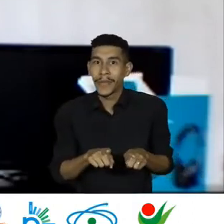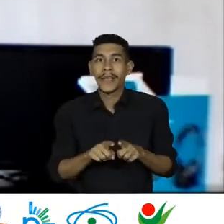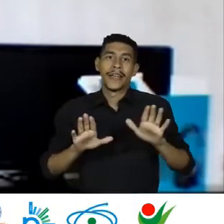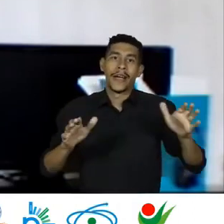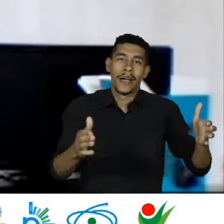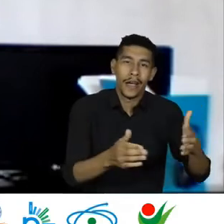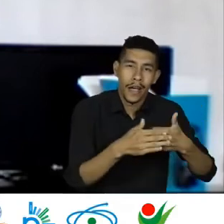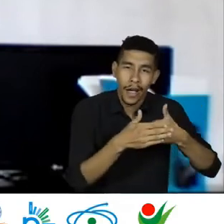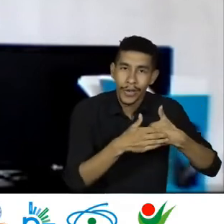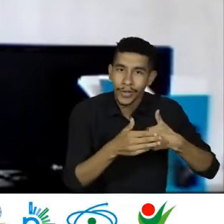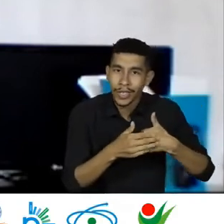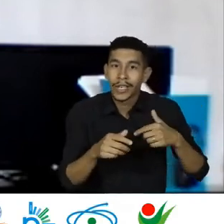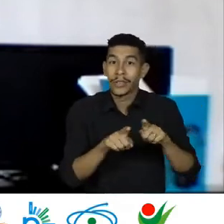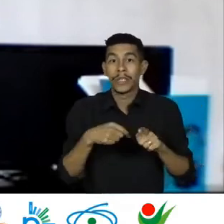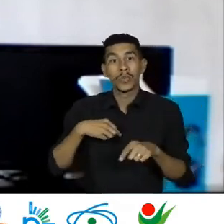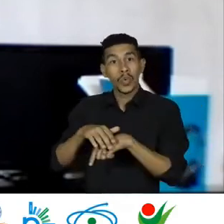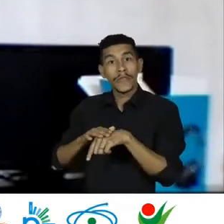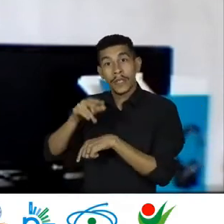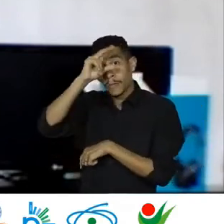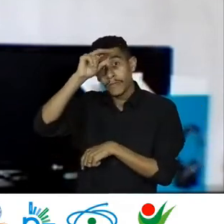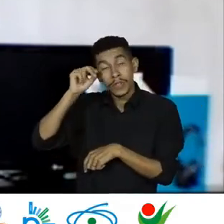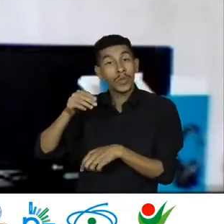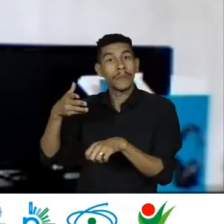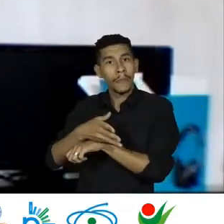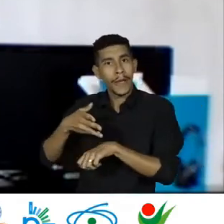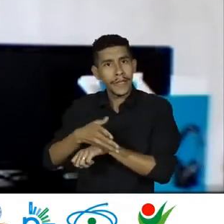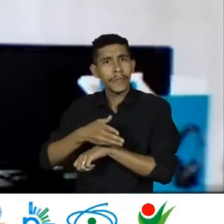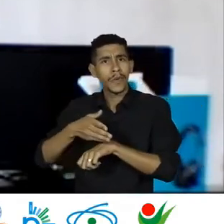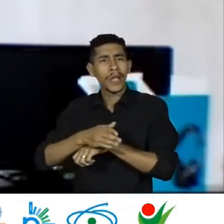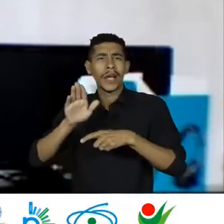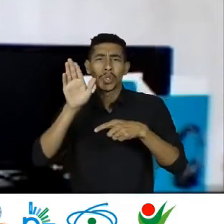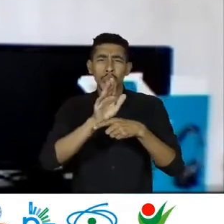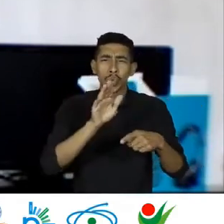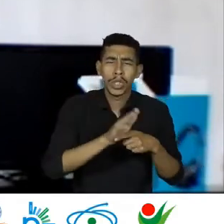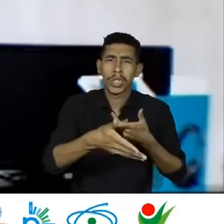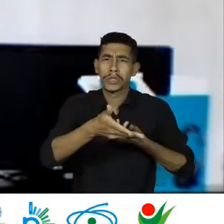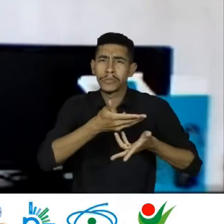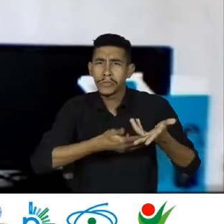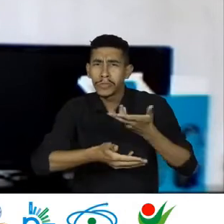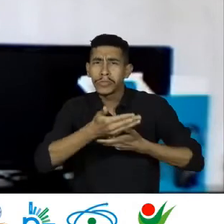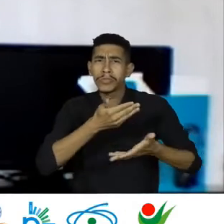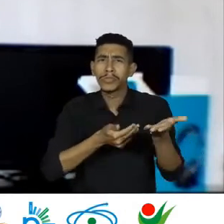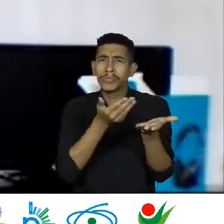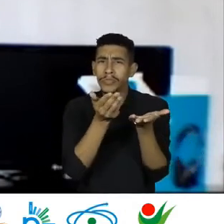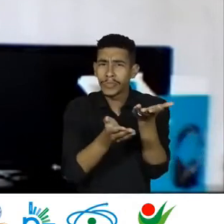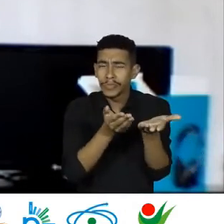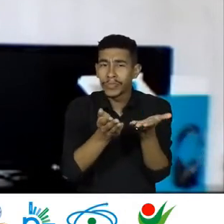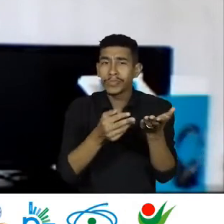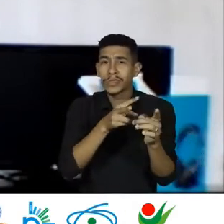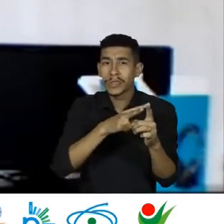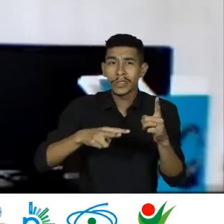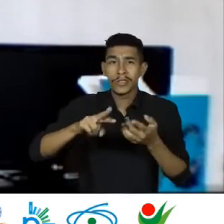Pelo menos Os que eu conversei A prefeitura Teve uma preocupação Com isso E ter esse olhar Para a